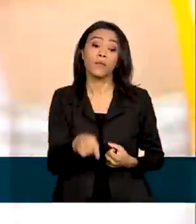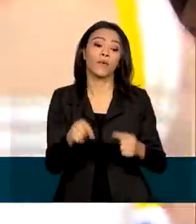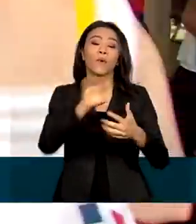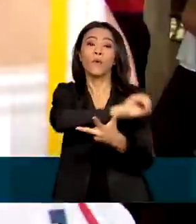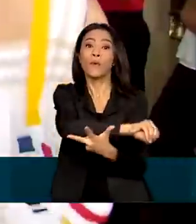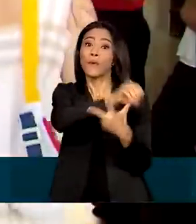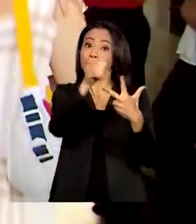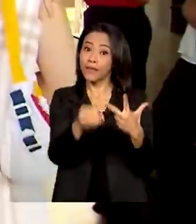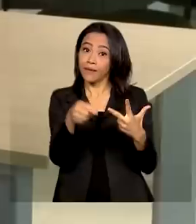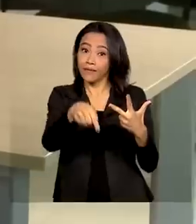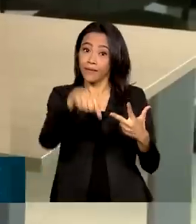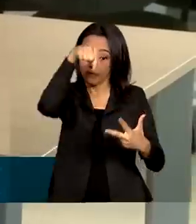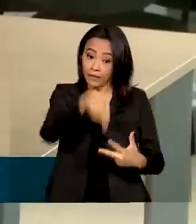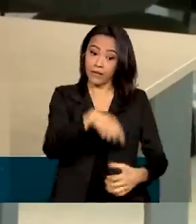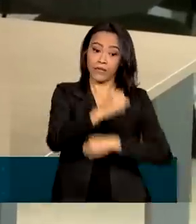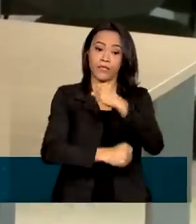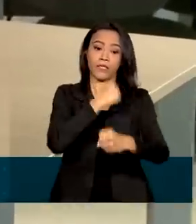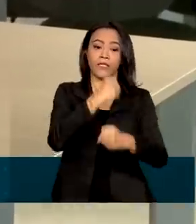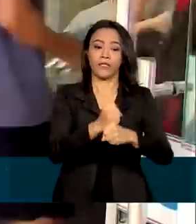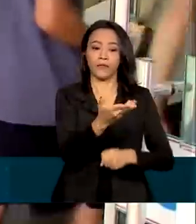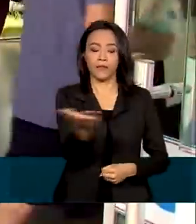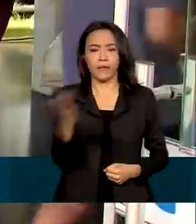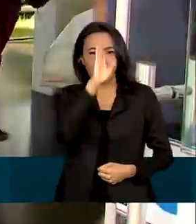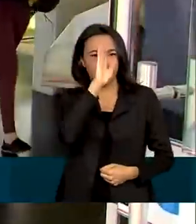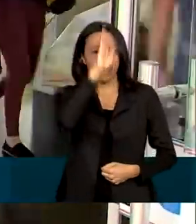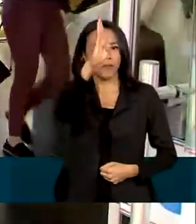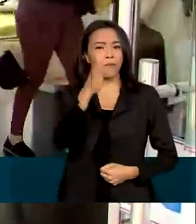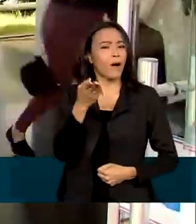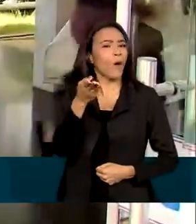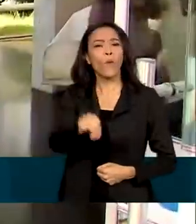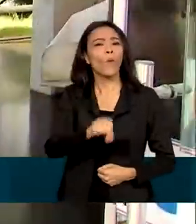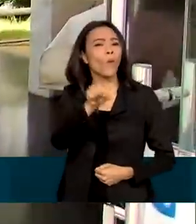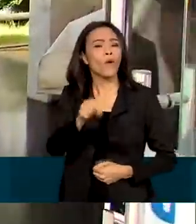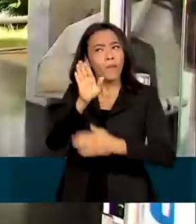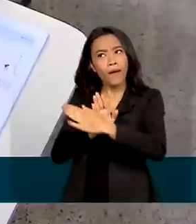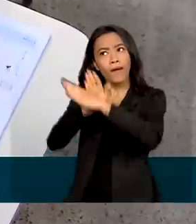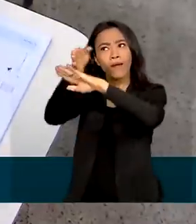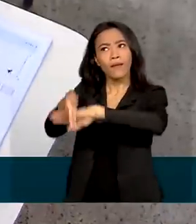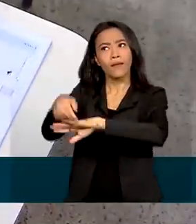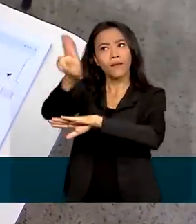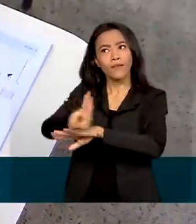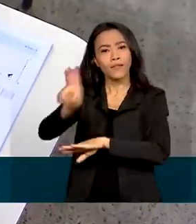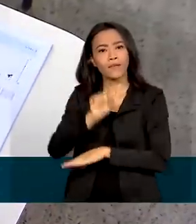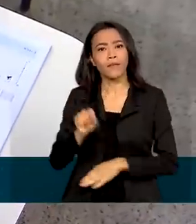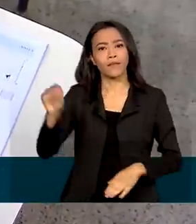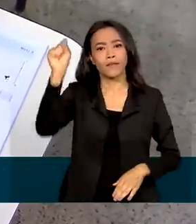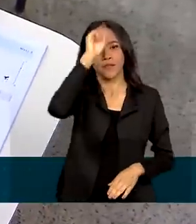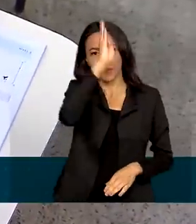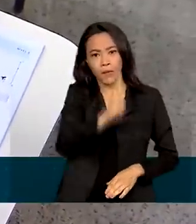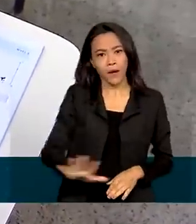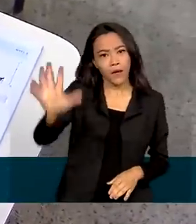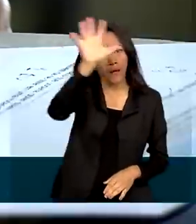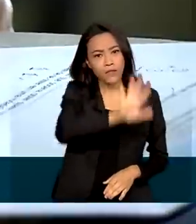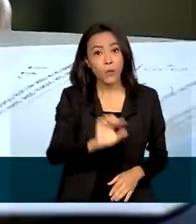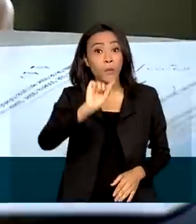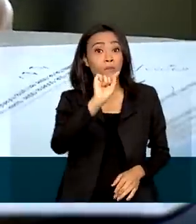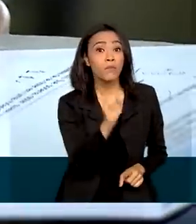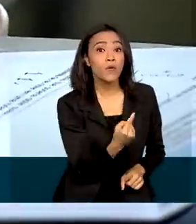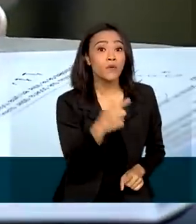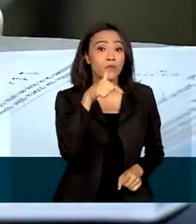Médio. Neste ano, o Enem, que é a principal porta de entrada para o ensino superior no país, foi aplicado em 1